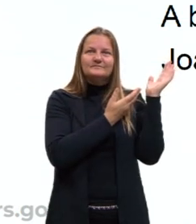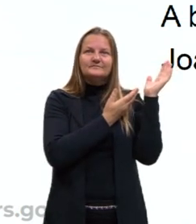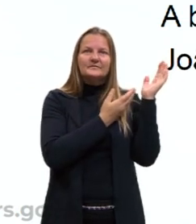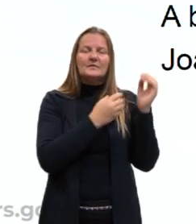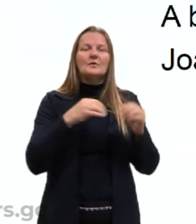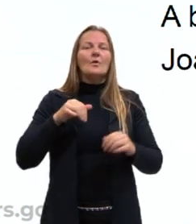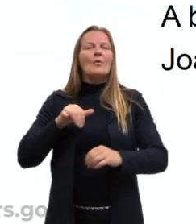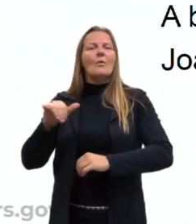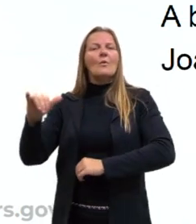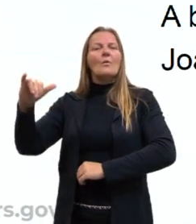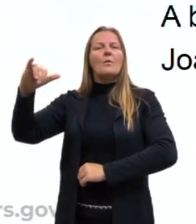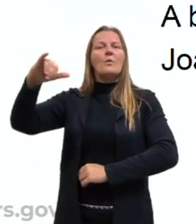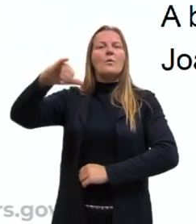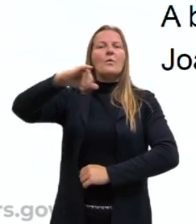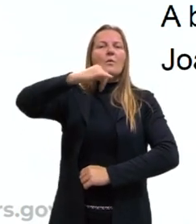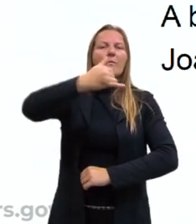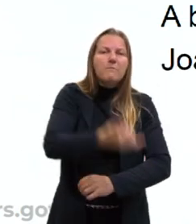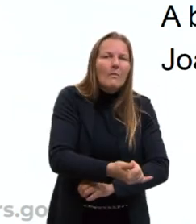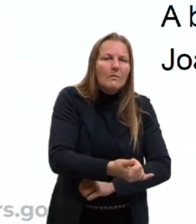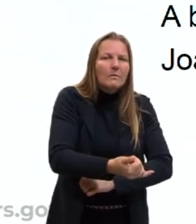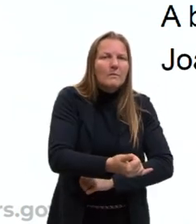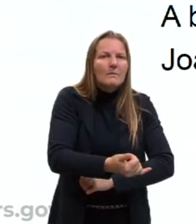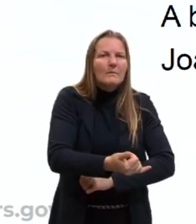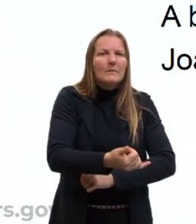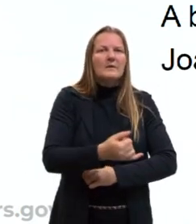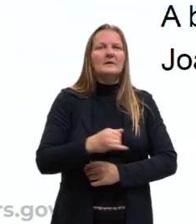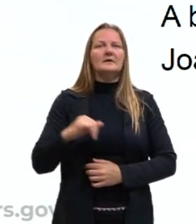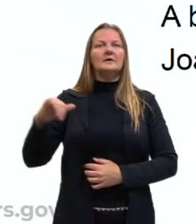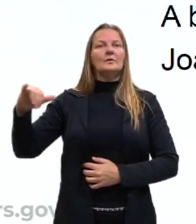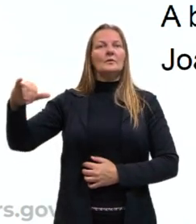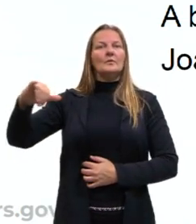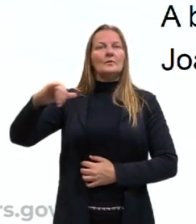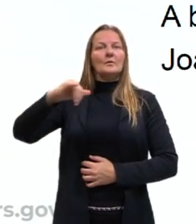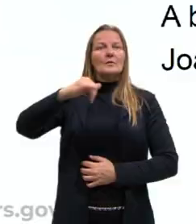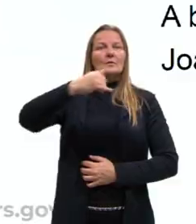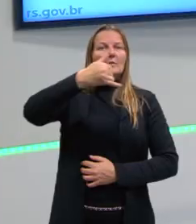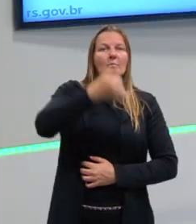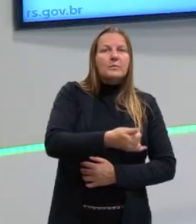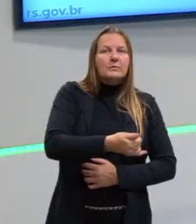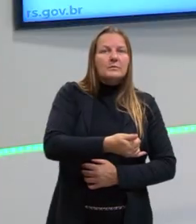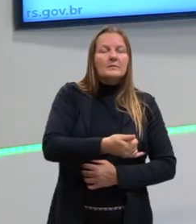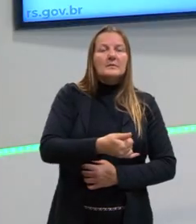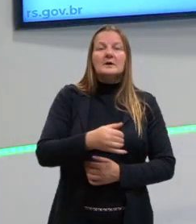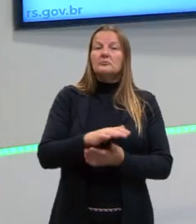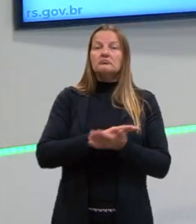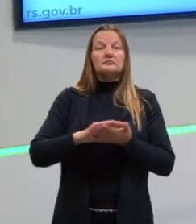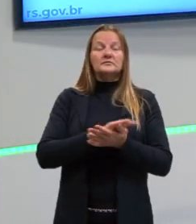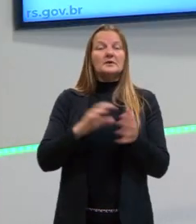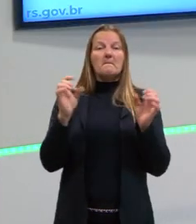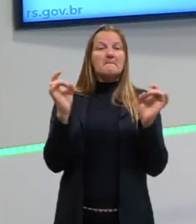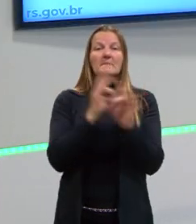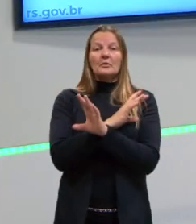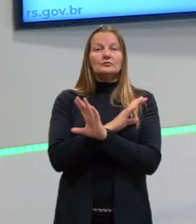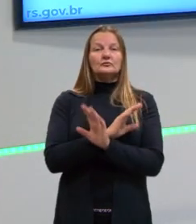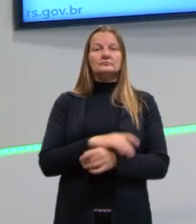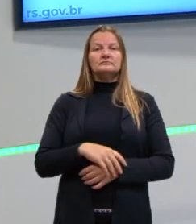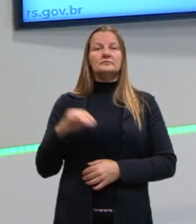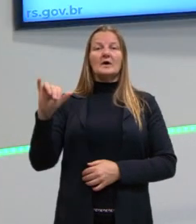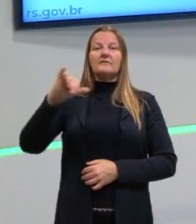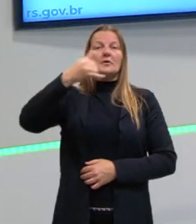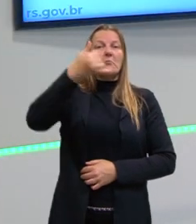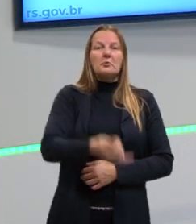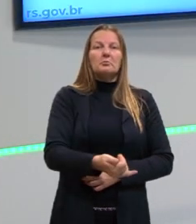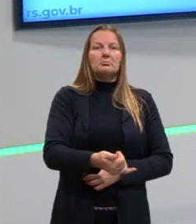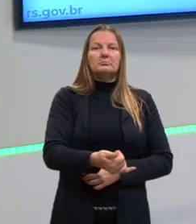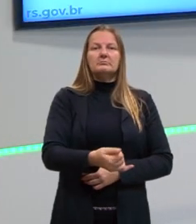O avião caiu. Se eu digo isso, eu não preciso dizer mais nenhuma informação. O avião caiu,